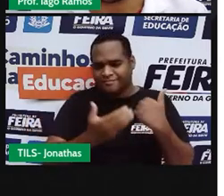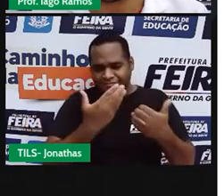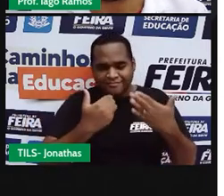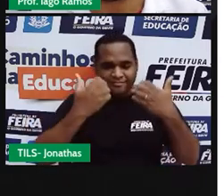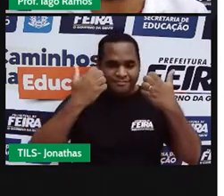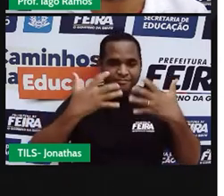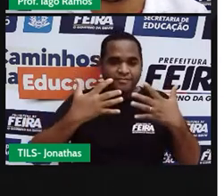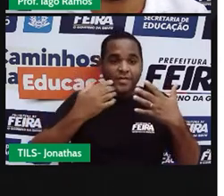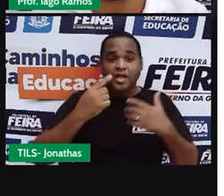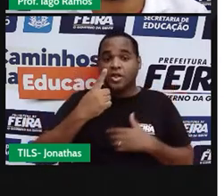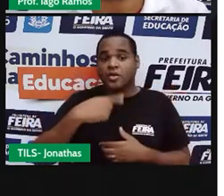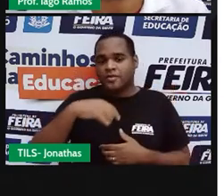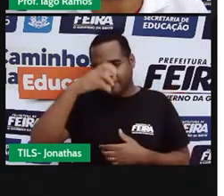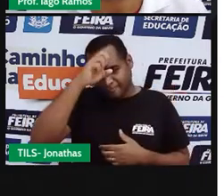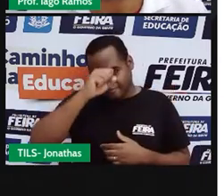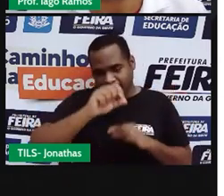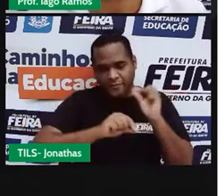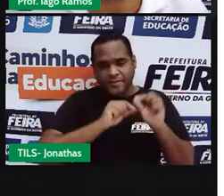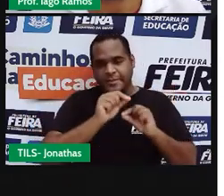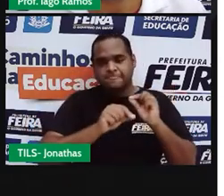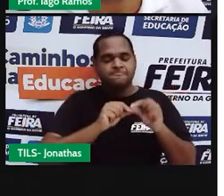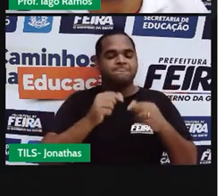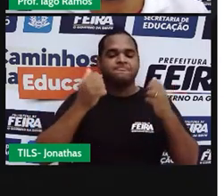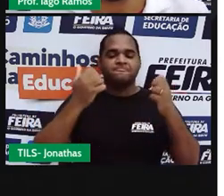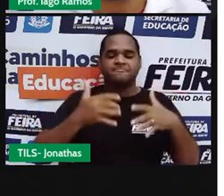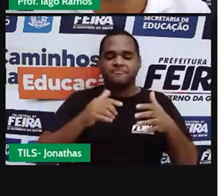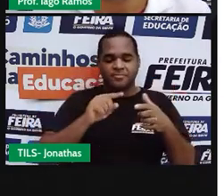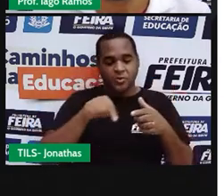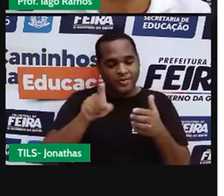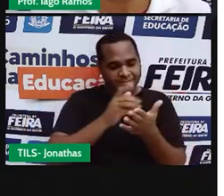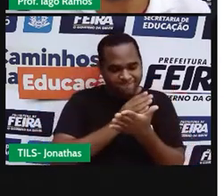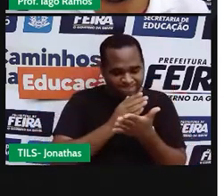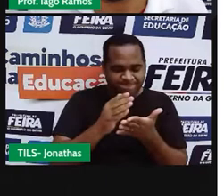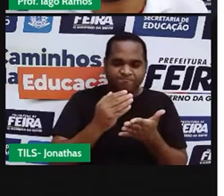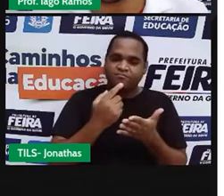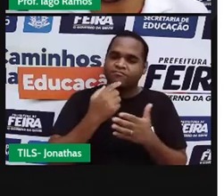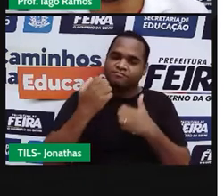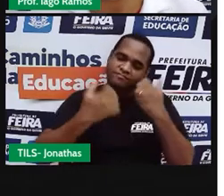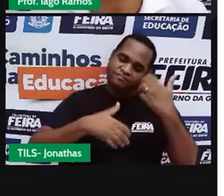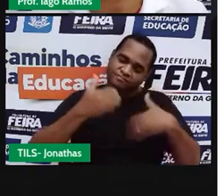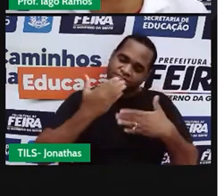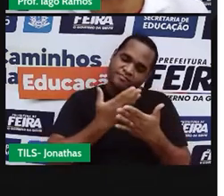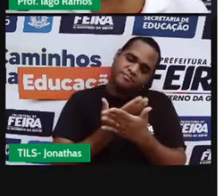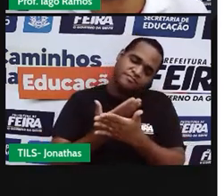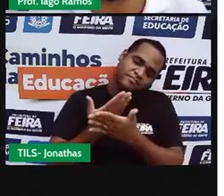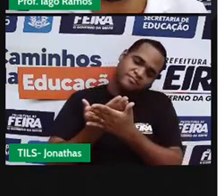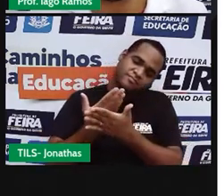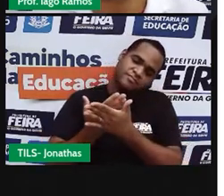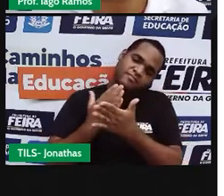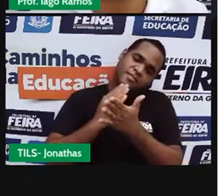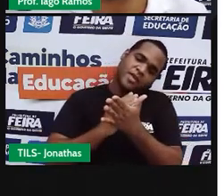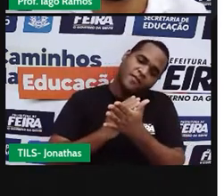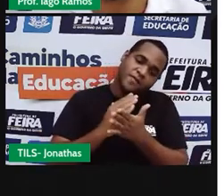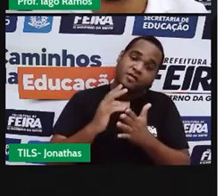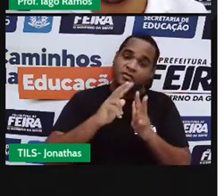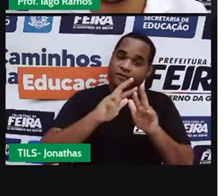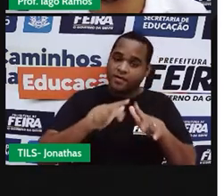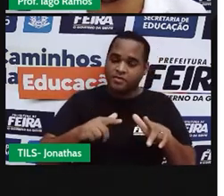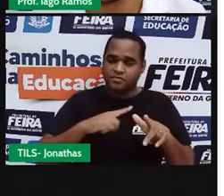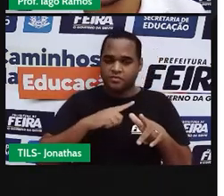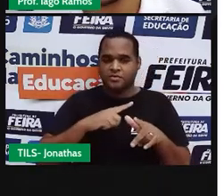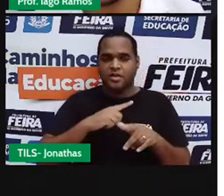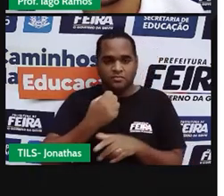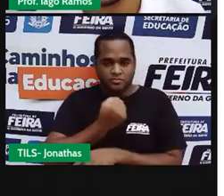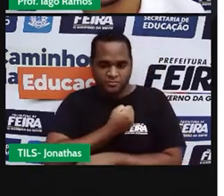que é que a gente vai aprender nessa aula? Hoje a gente vai começar a estudar coisas sobre os números